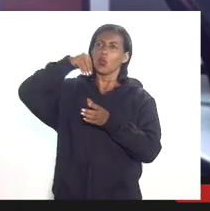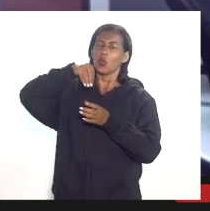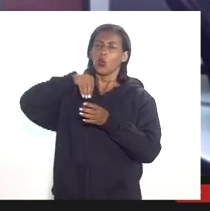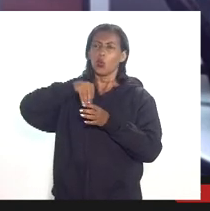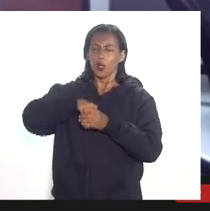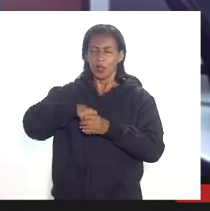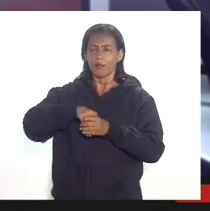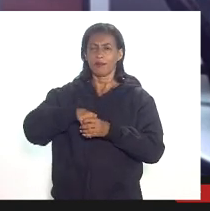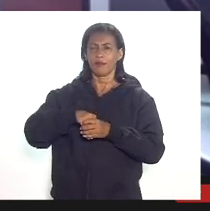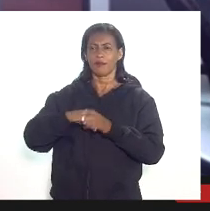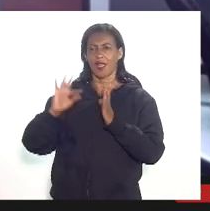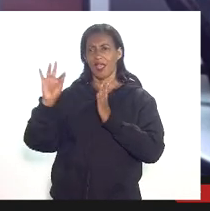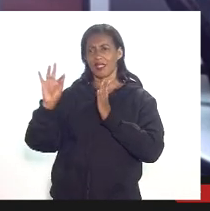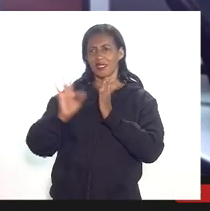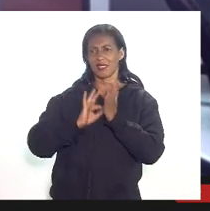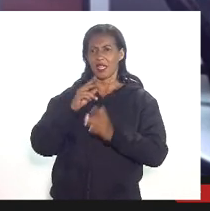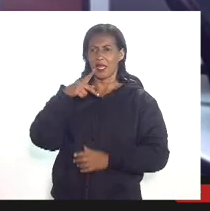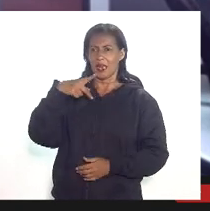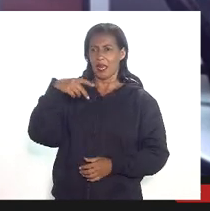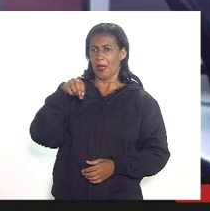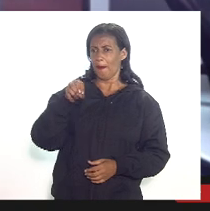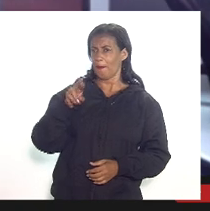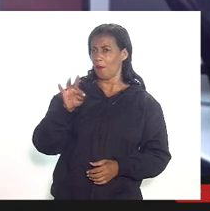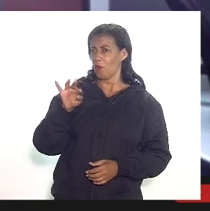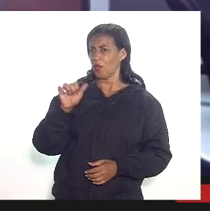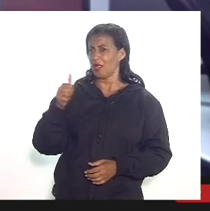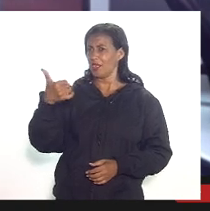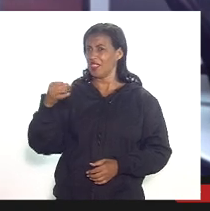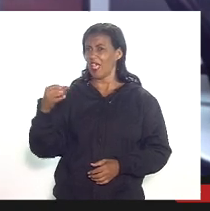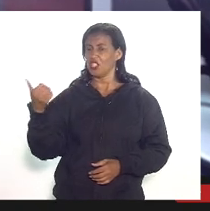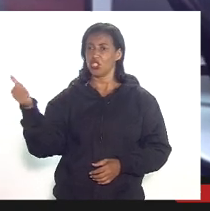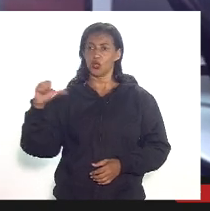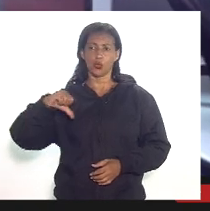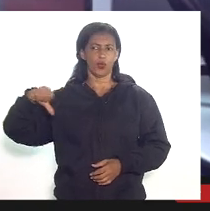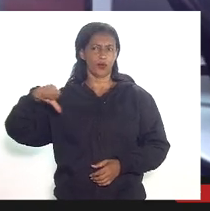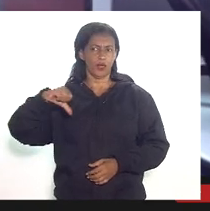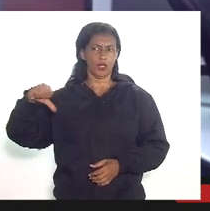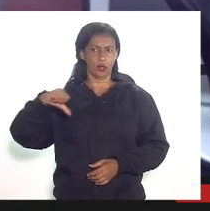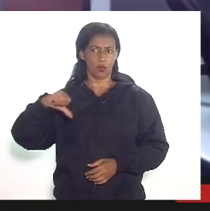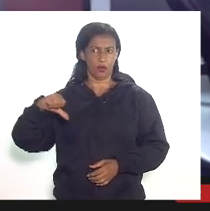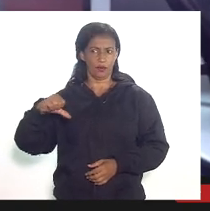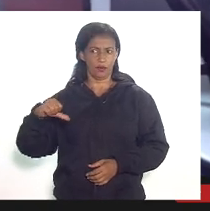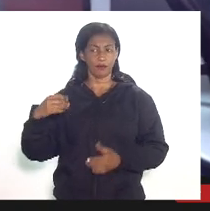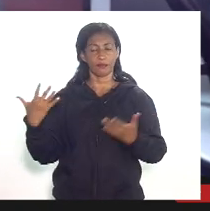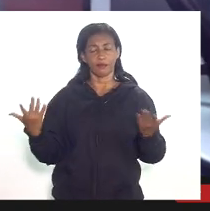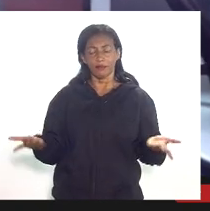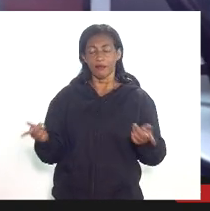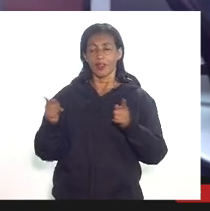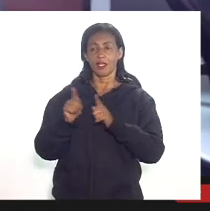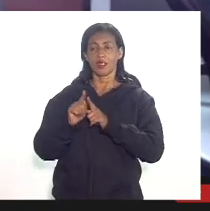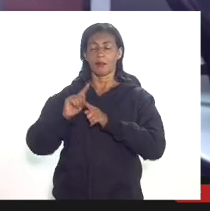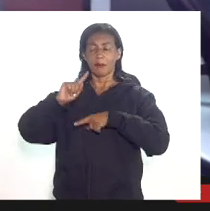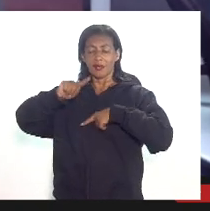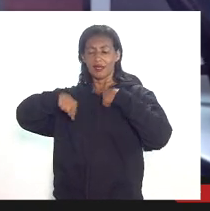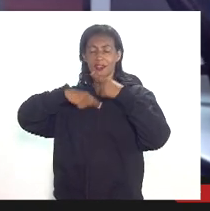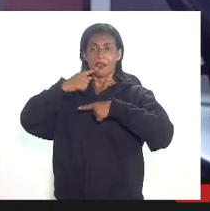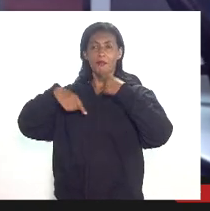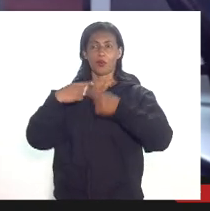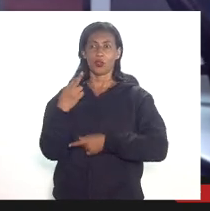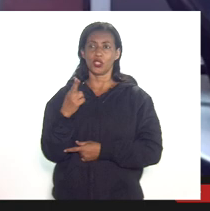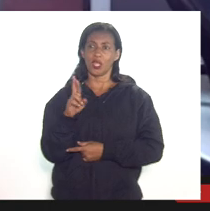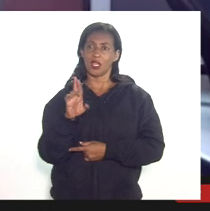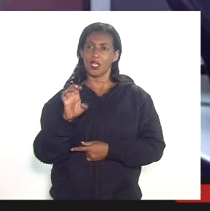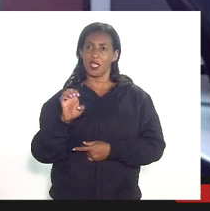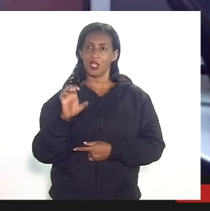bônus de assinatura na portaria 10 de 99 e logicamente qual foi a fundamentação para depois a resolução